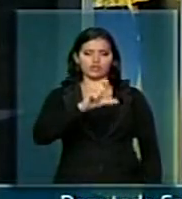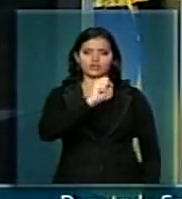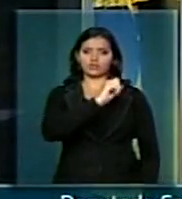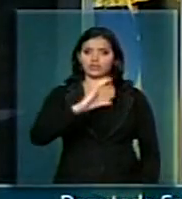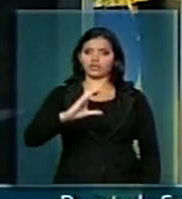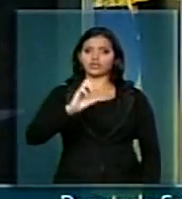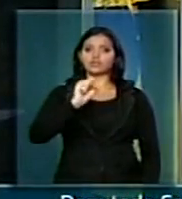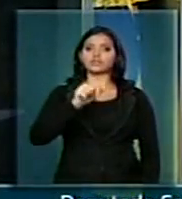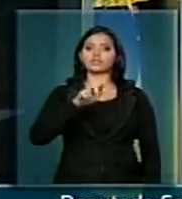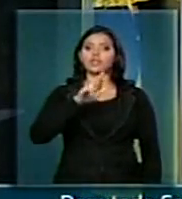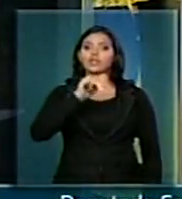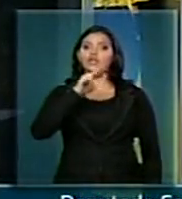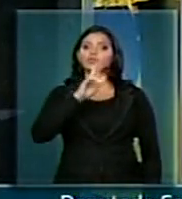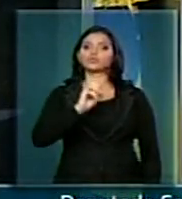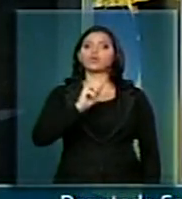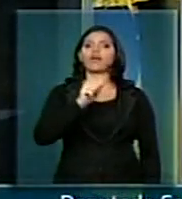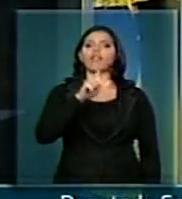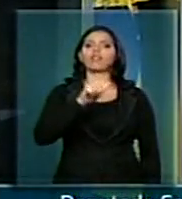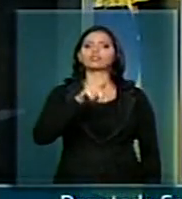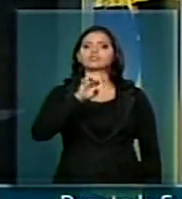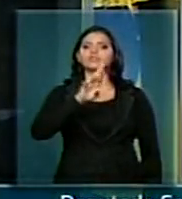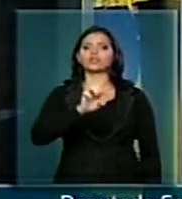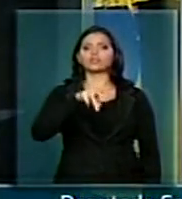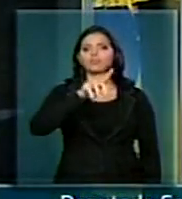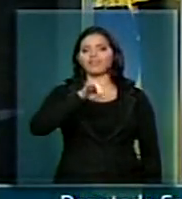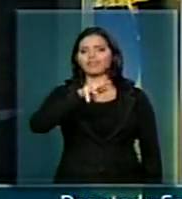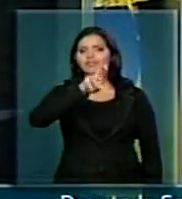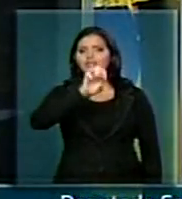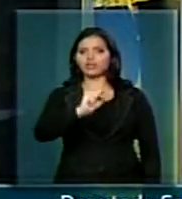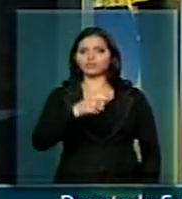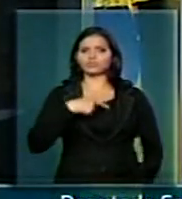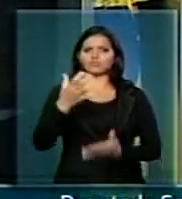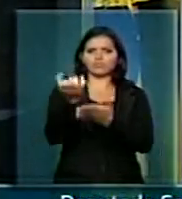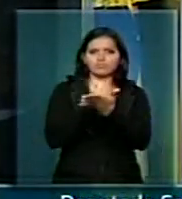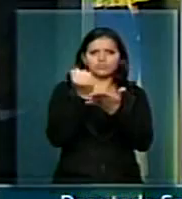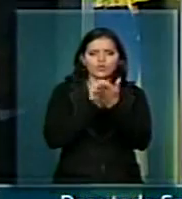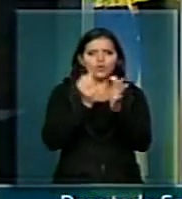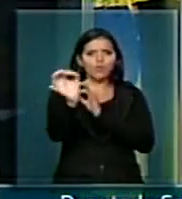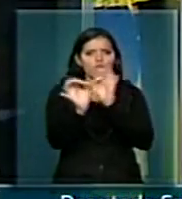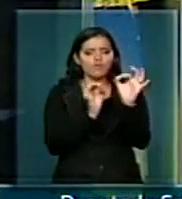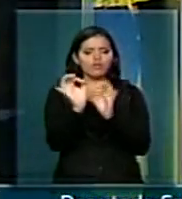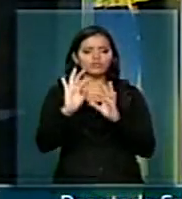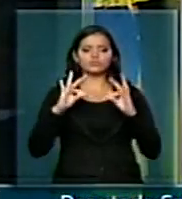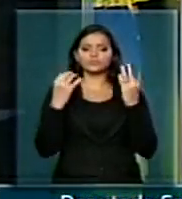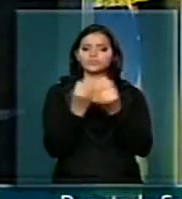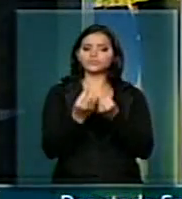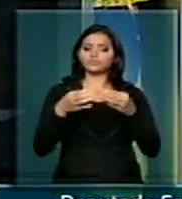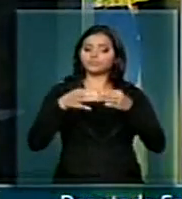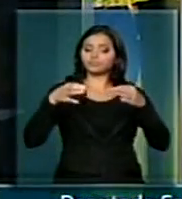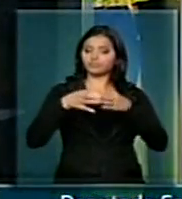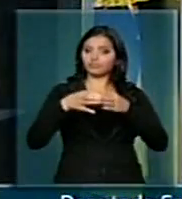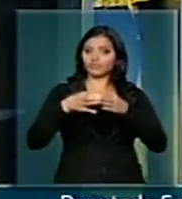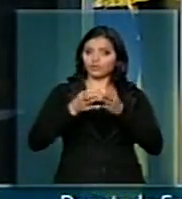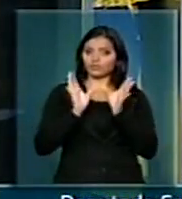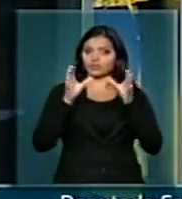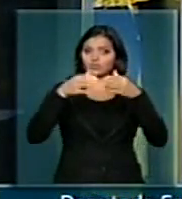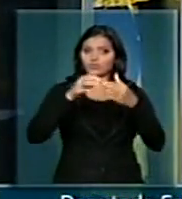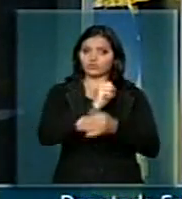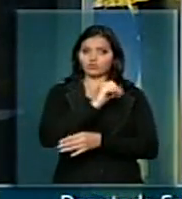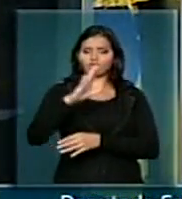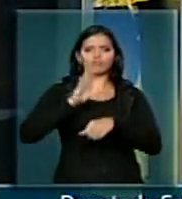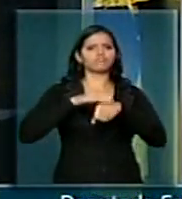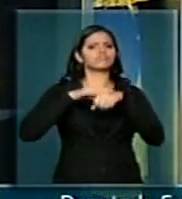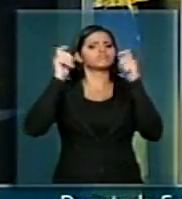Sérgio Alexandre Medeiros, que capitaneia o setor em Santa Catarina, com muita